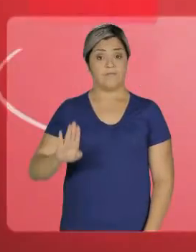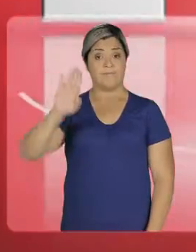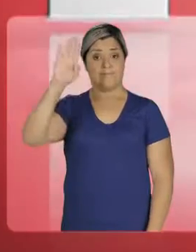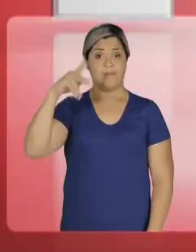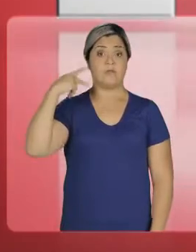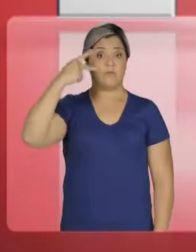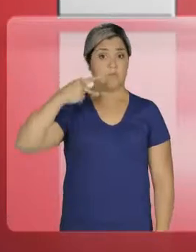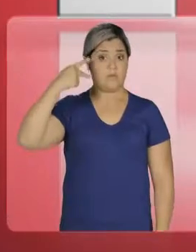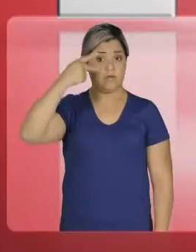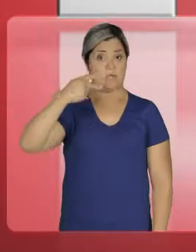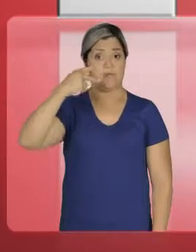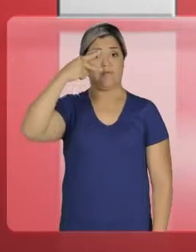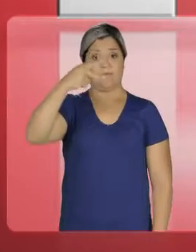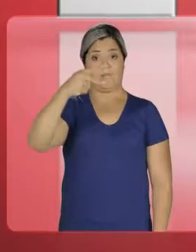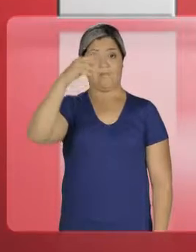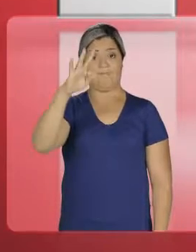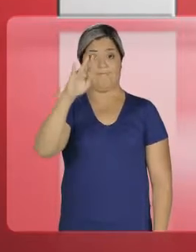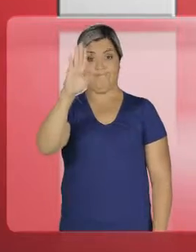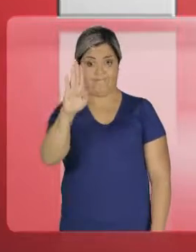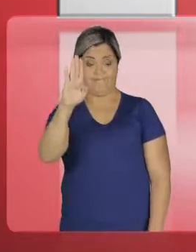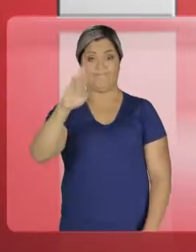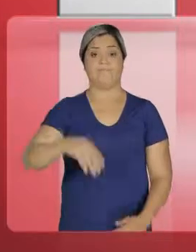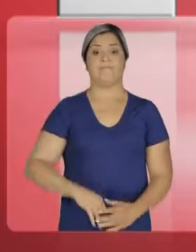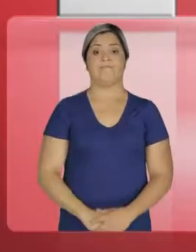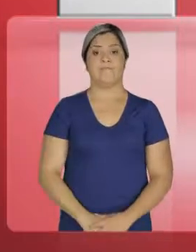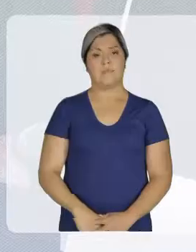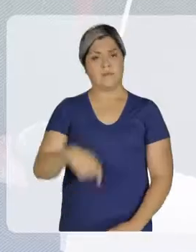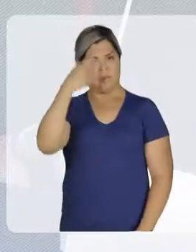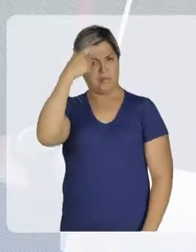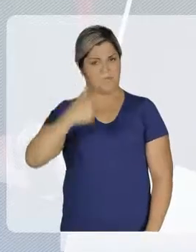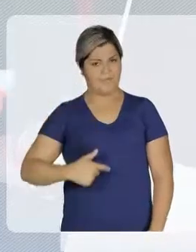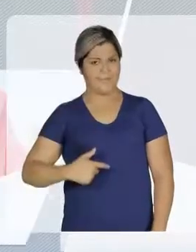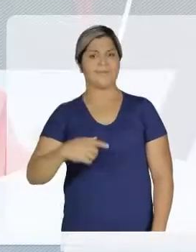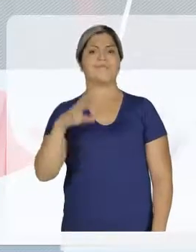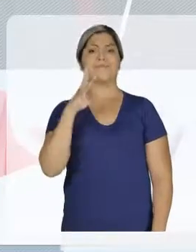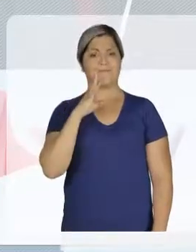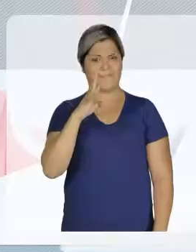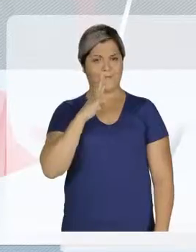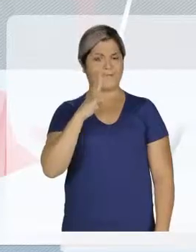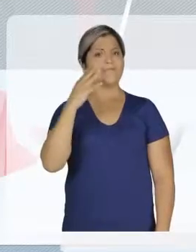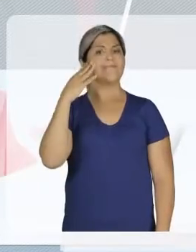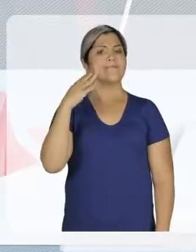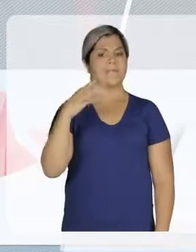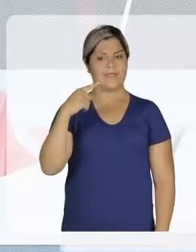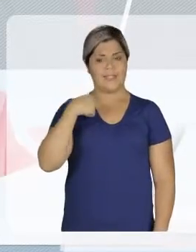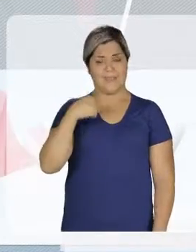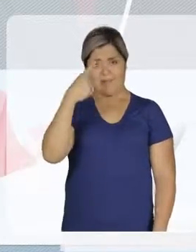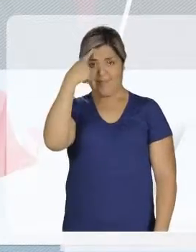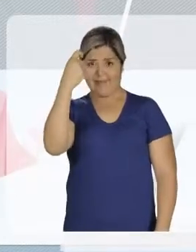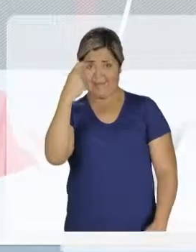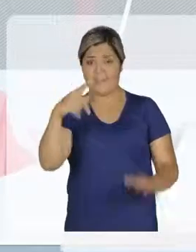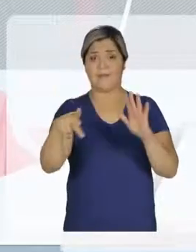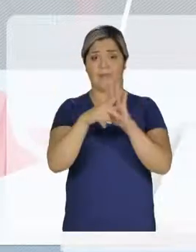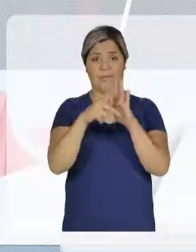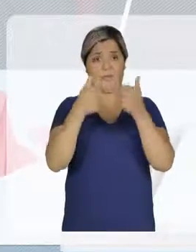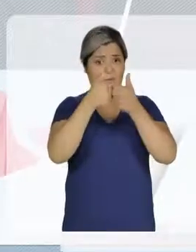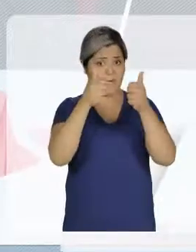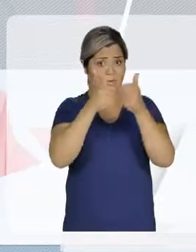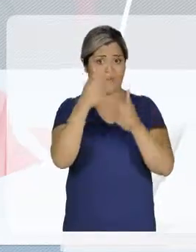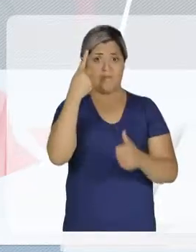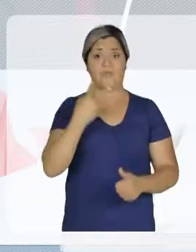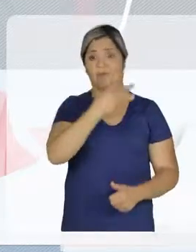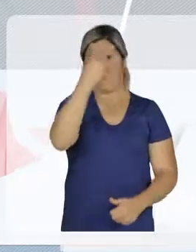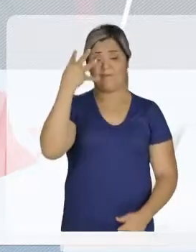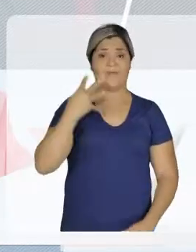Candidatos a vereador pelo PTB Você já me conhece, sou o Marquito, criador da lei Olibus 24